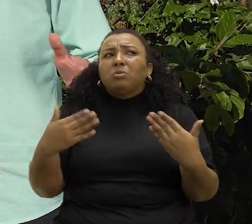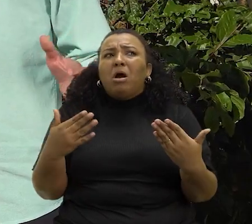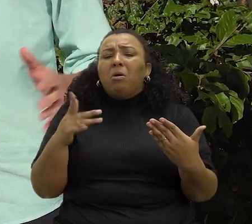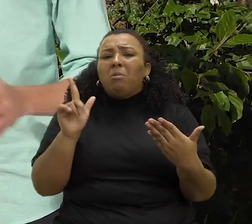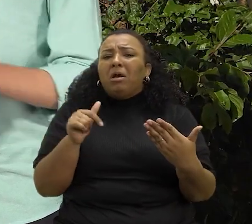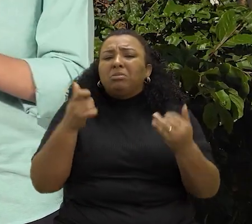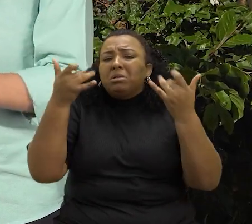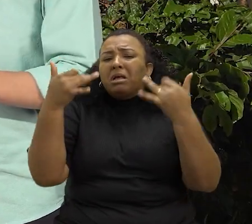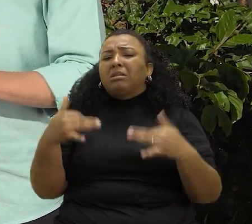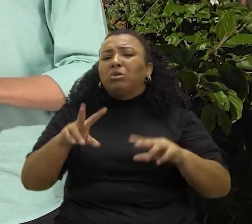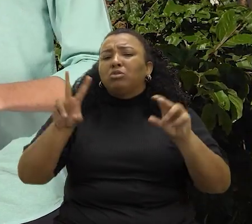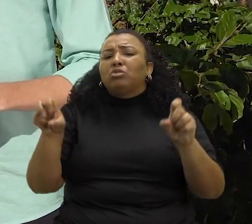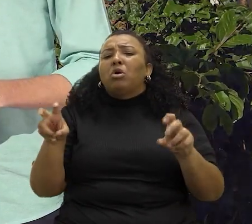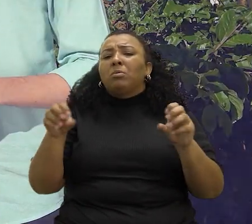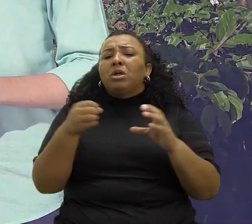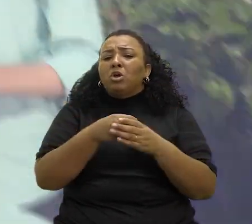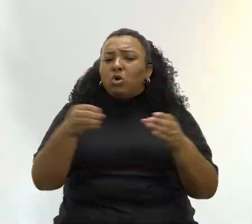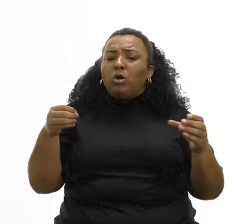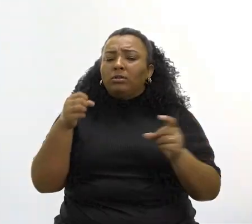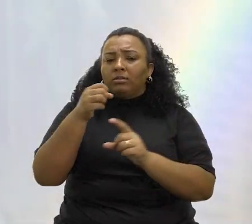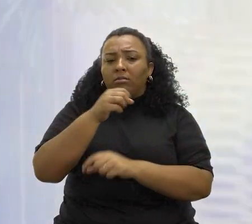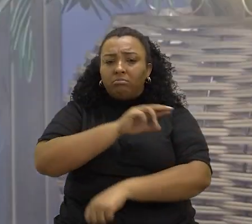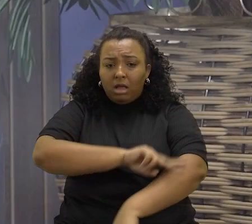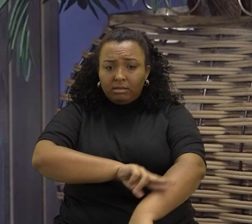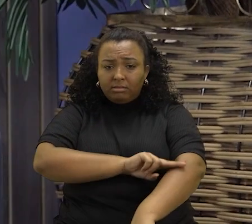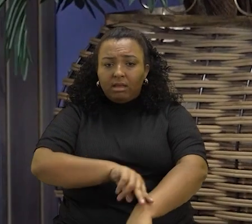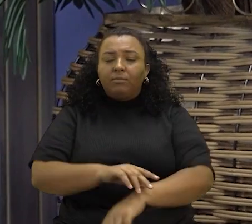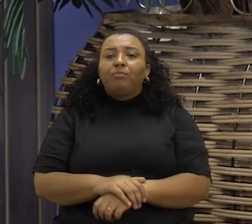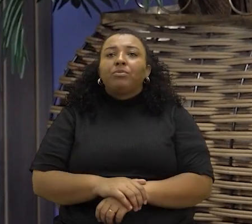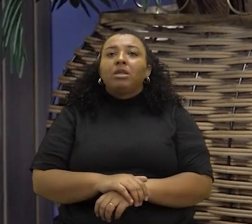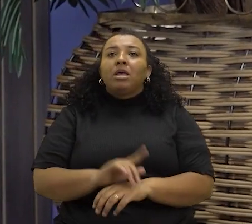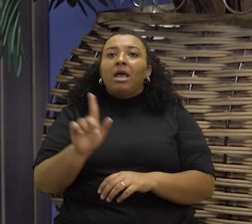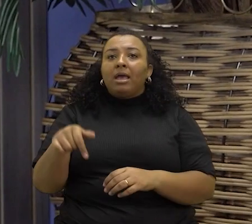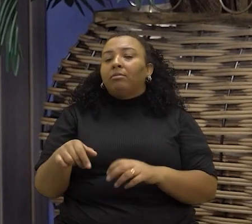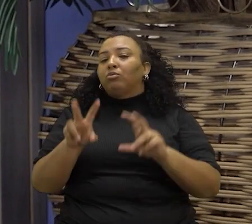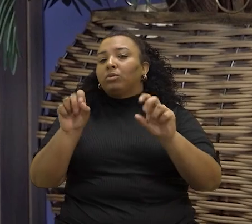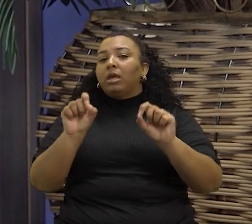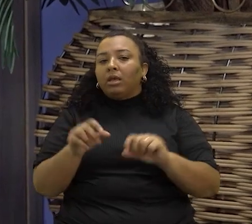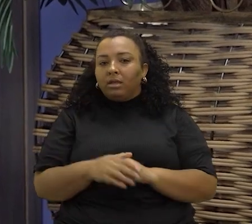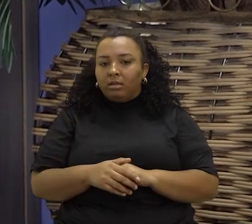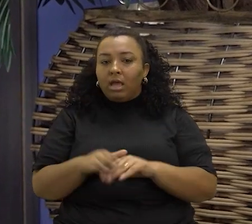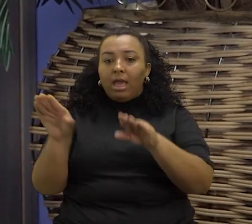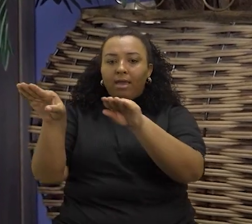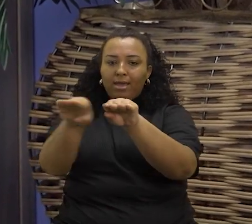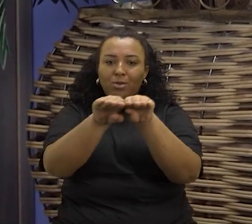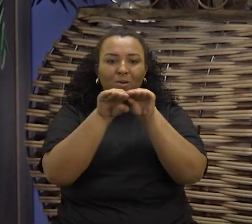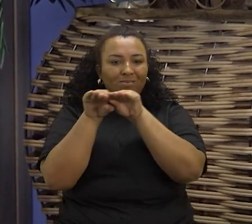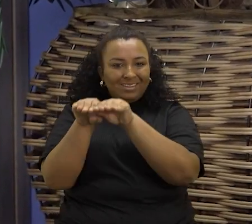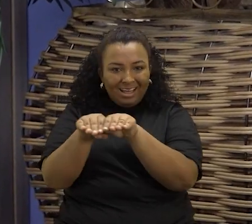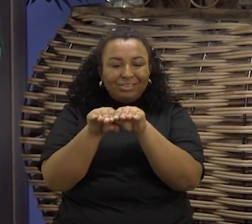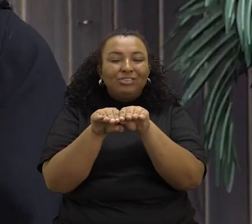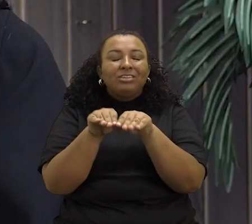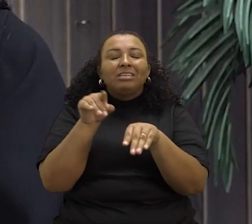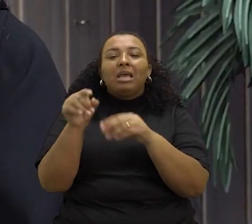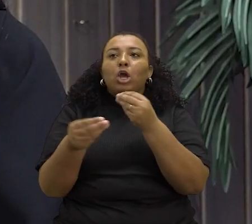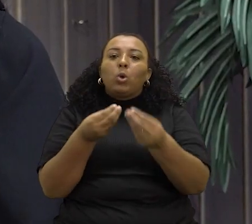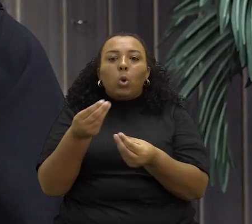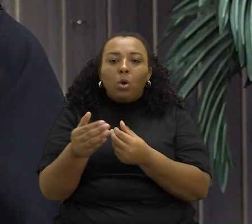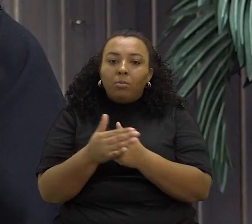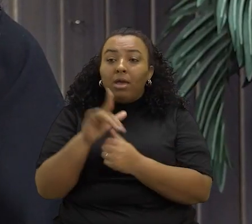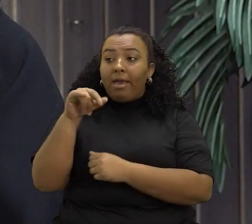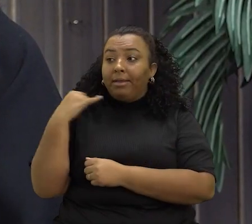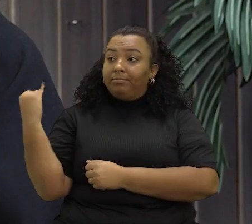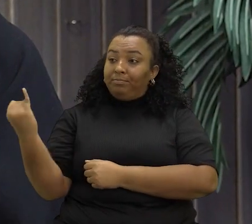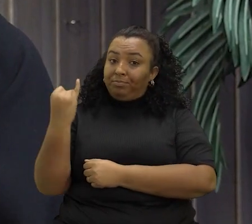seria então o fundamento das cotas raciais? As cotas raciais se fundamentam basicamente no princípio da igualdade, que é um